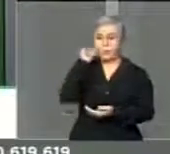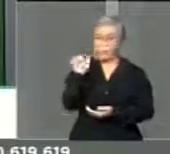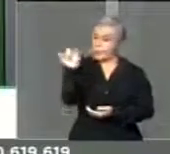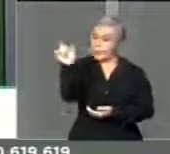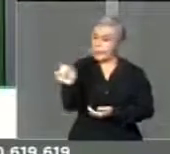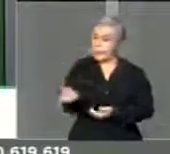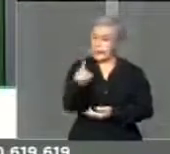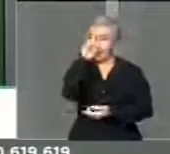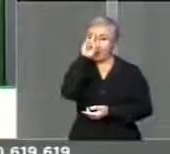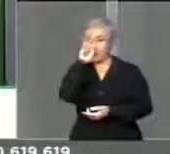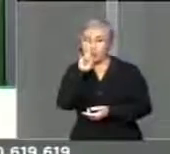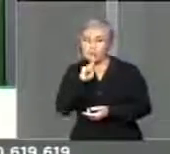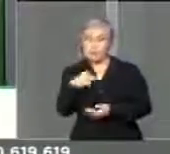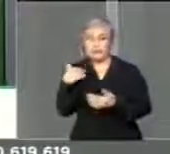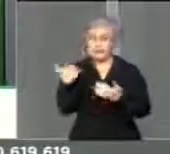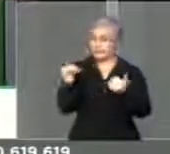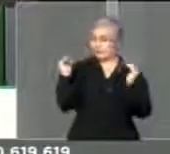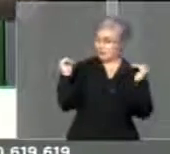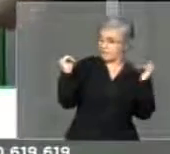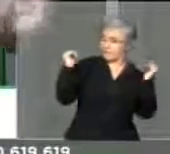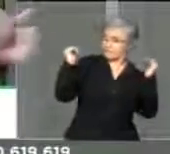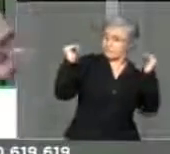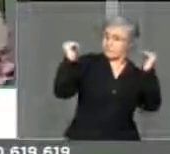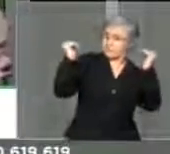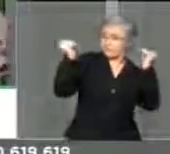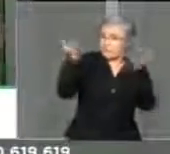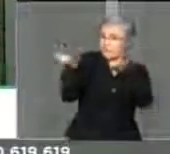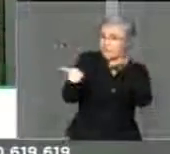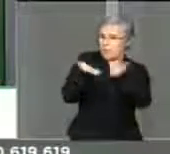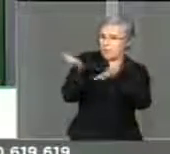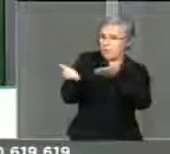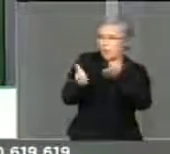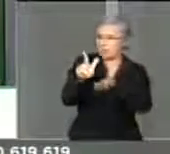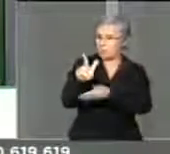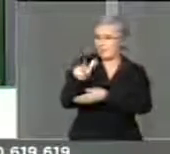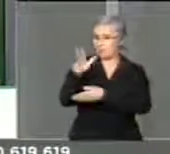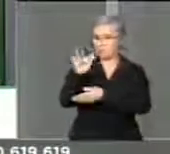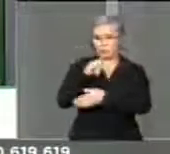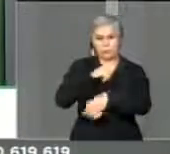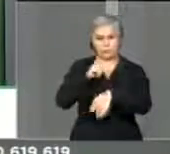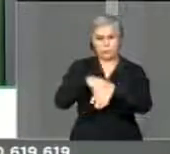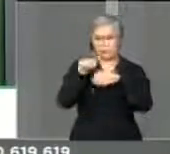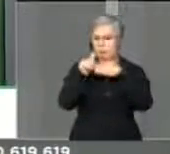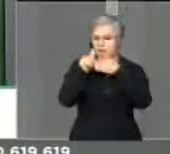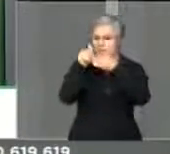loirinha que estava emoldurando o Lula no dia que teve a condução coercitiva,